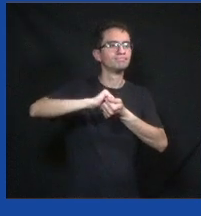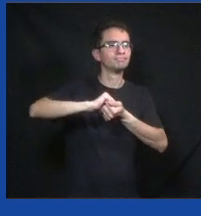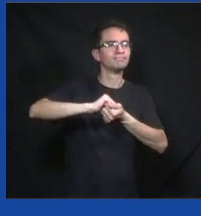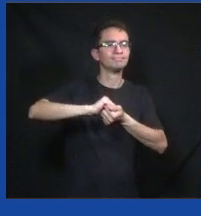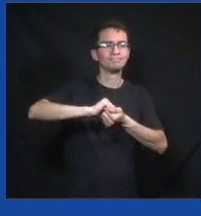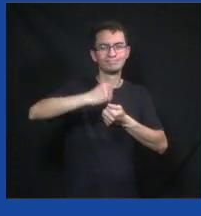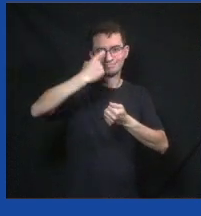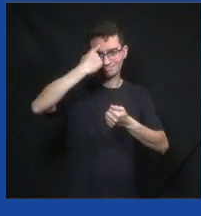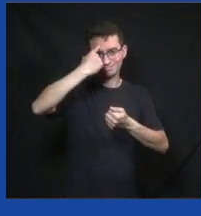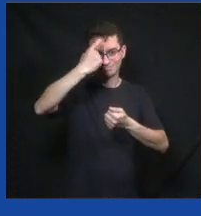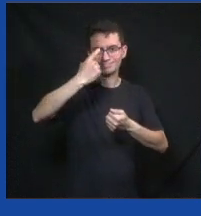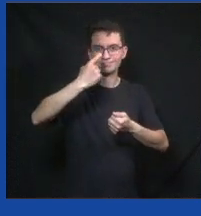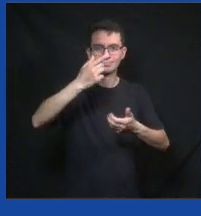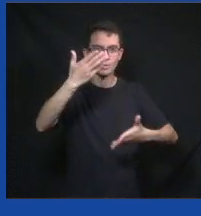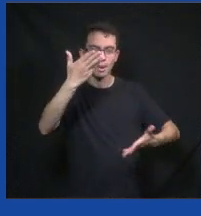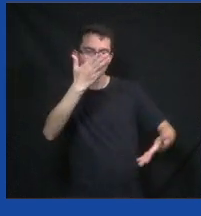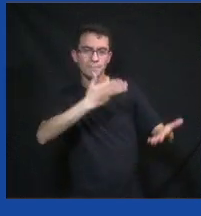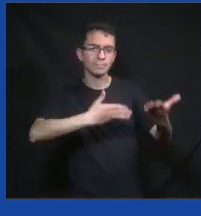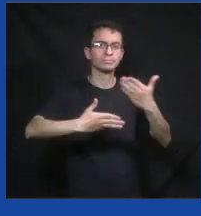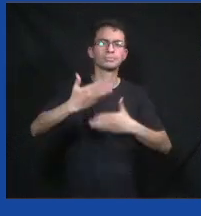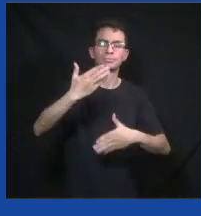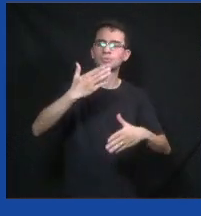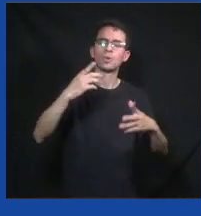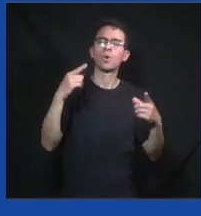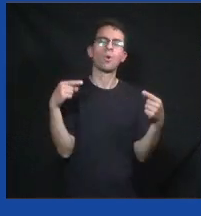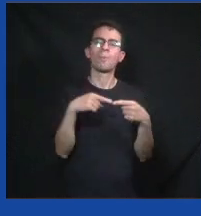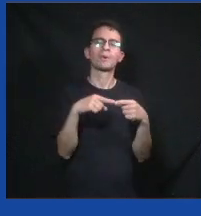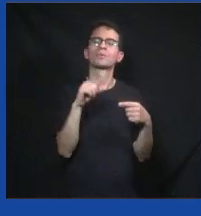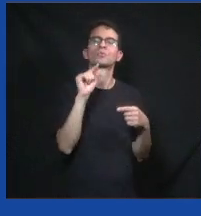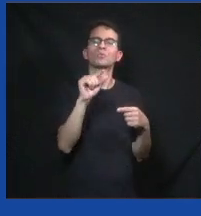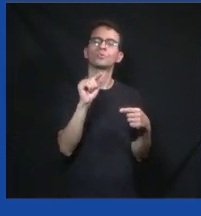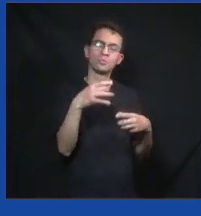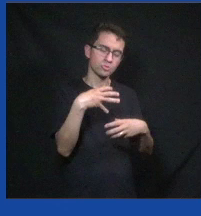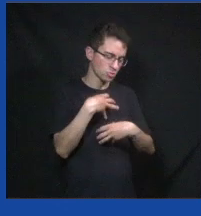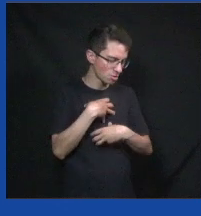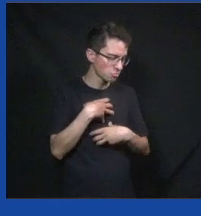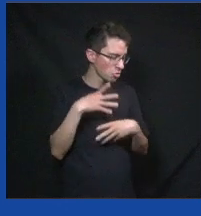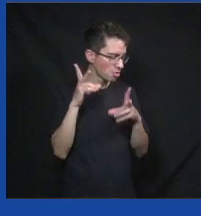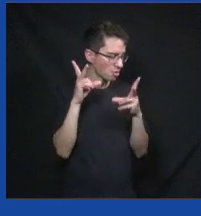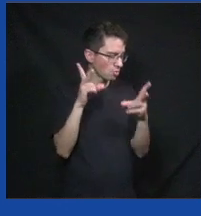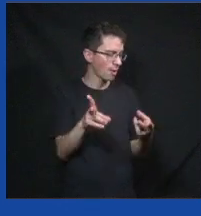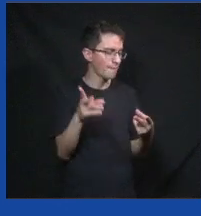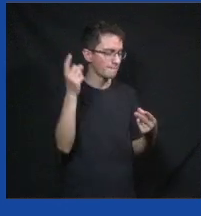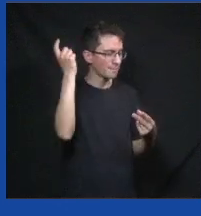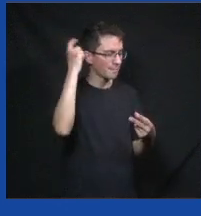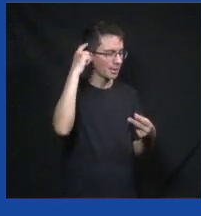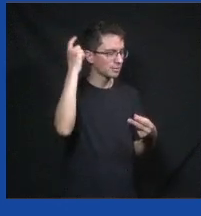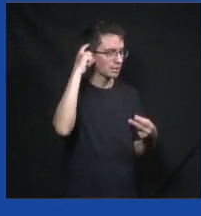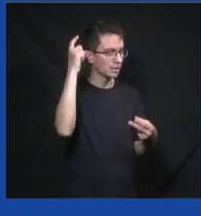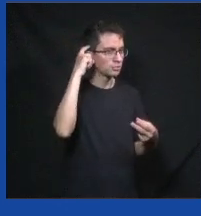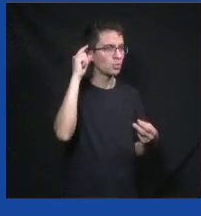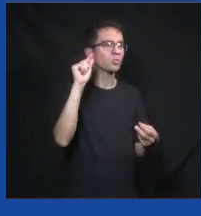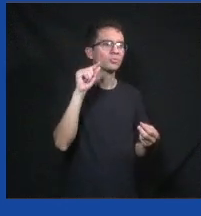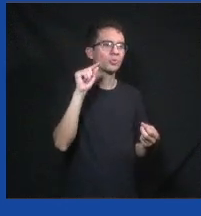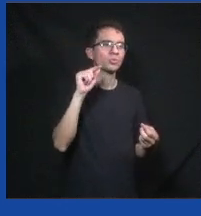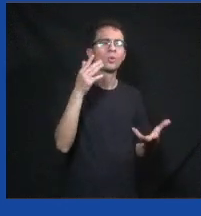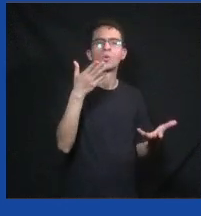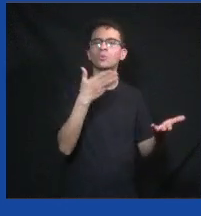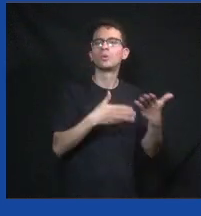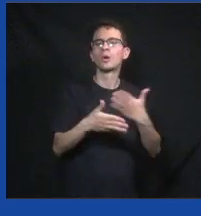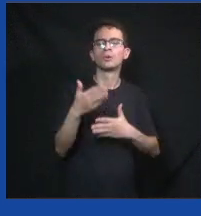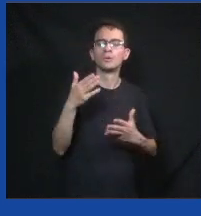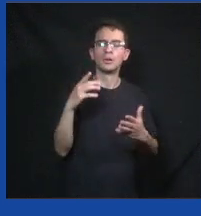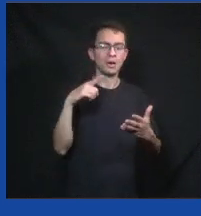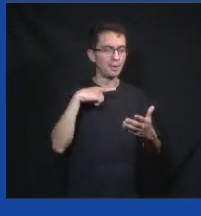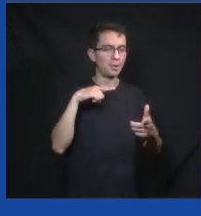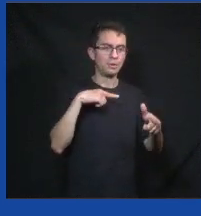pública colaborativa nada mais é do que uma nova forma de pensar gestão pública de uma forma em que seja muito mais colaborativa, que a gente traga as